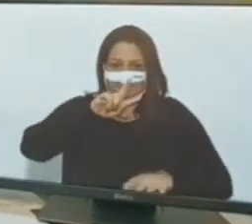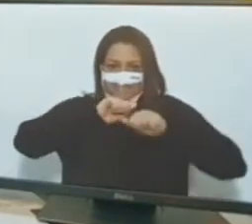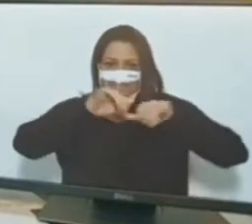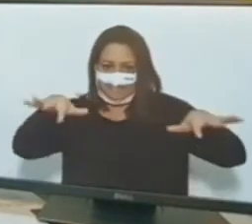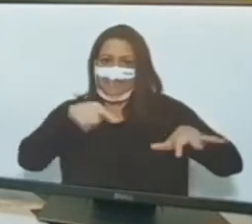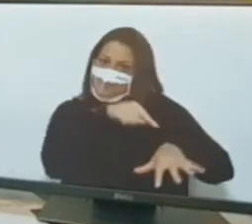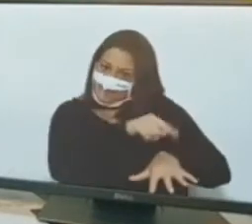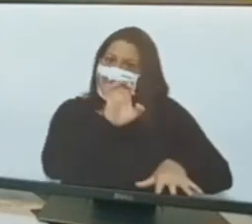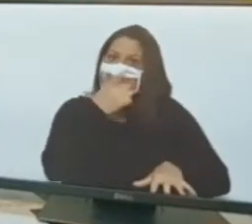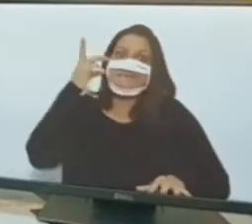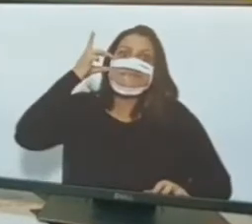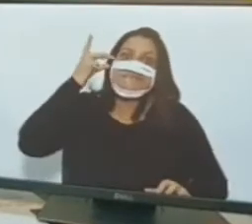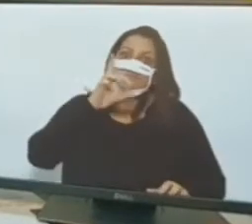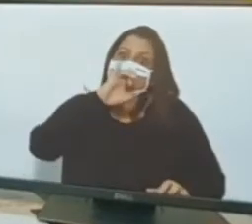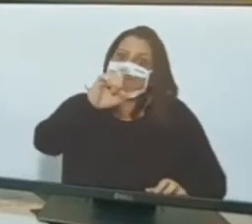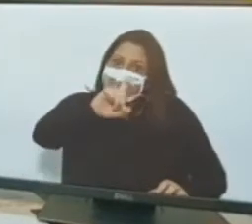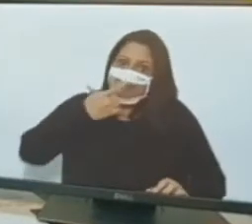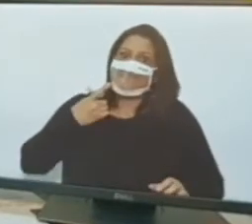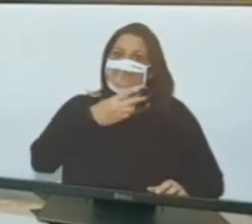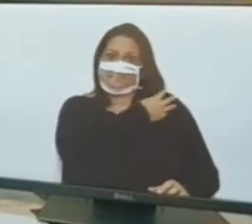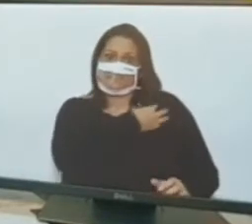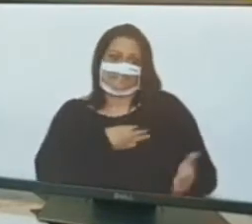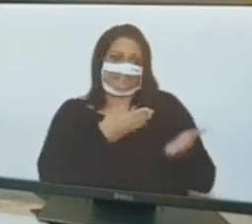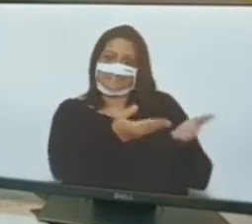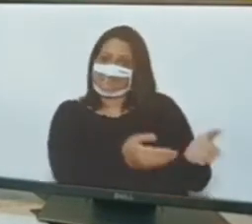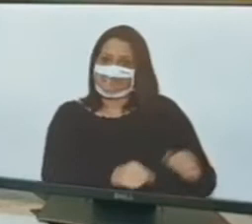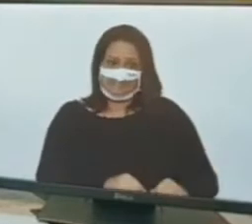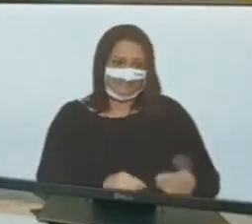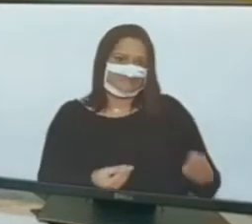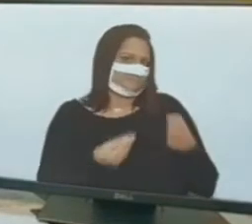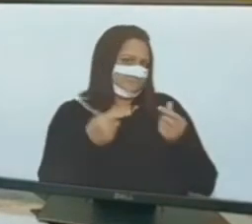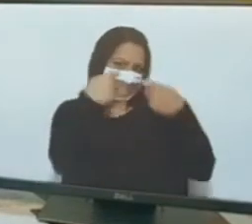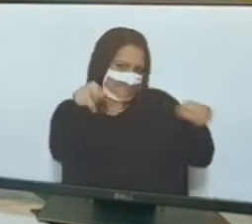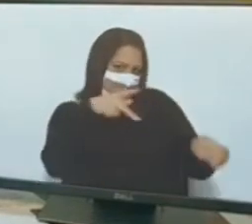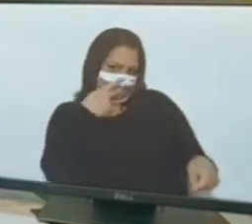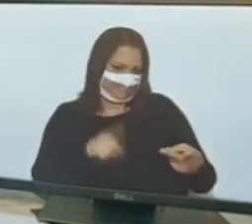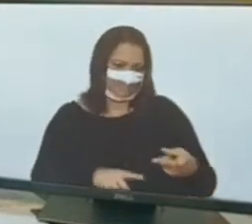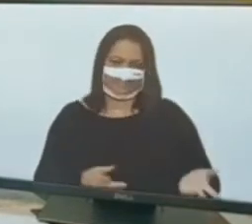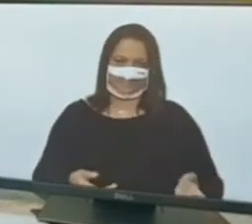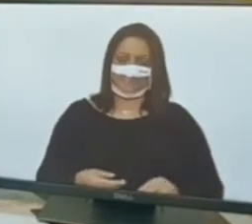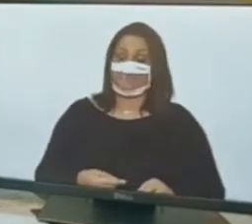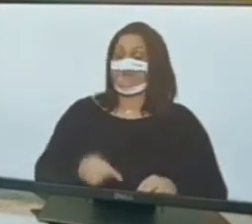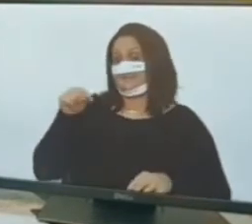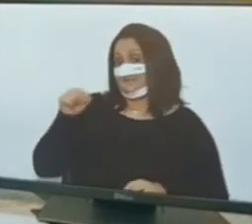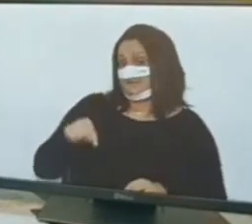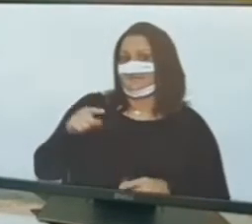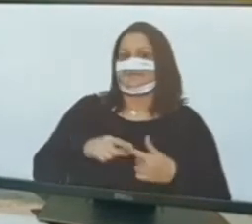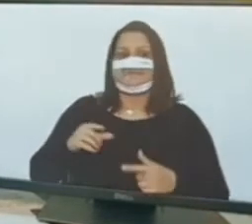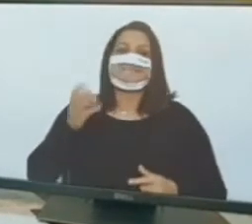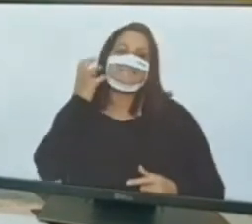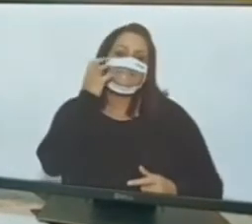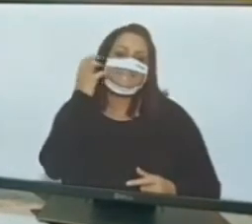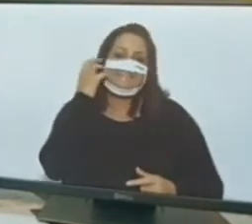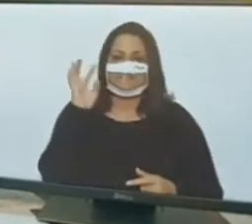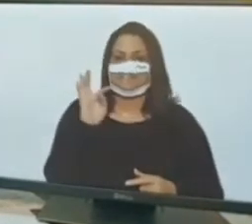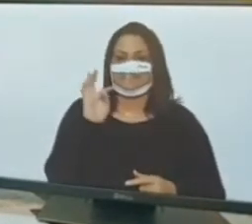o nosso secretário-geral. Temos o Capitão Tarcísio. Formado pela Academia Militar das Agulhas